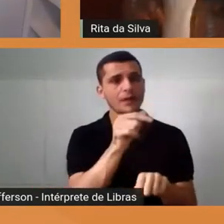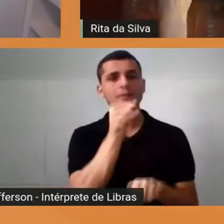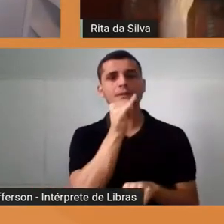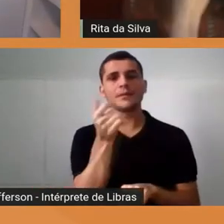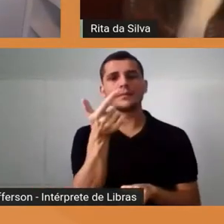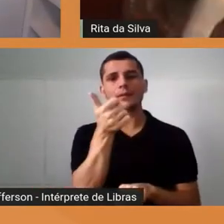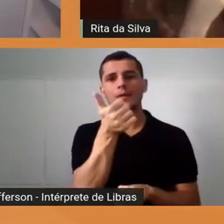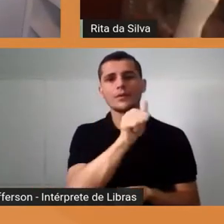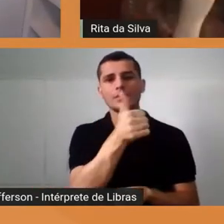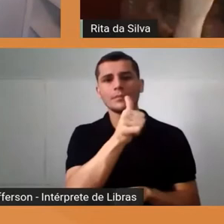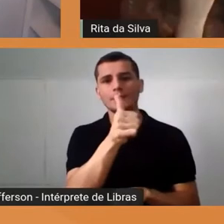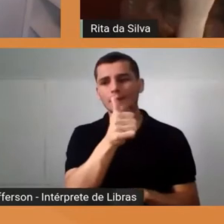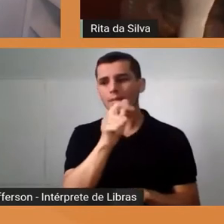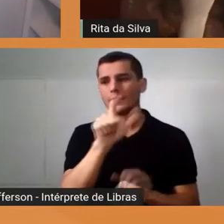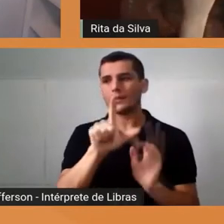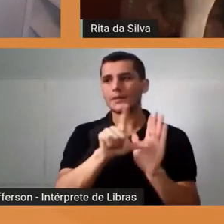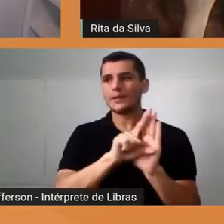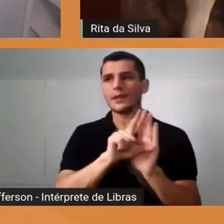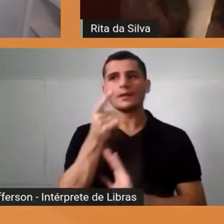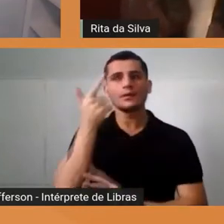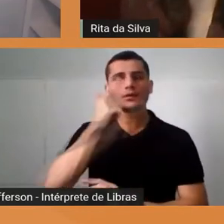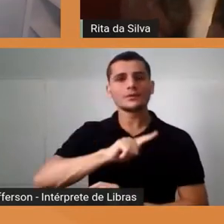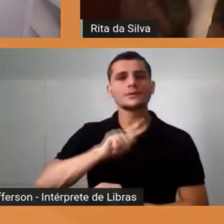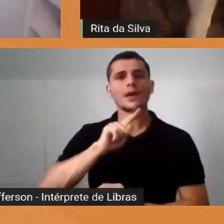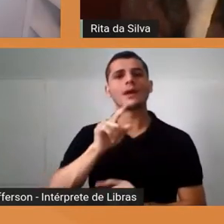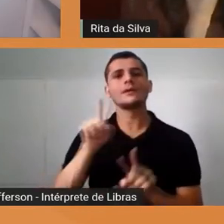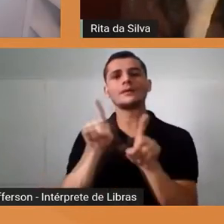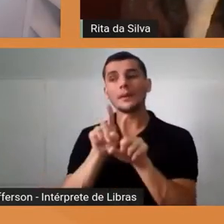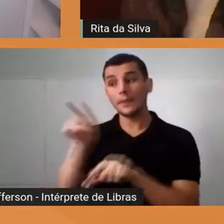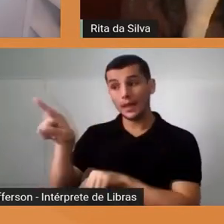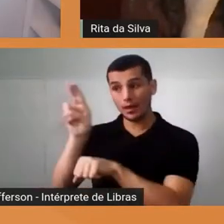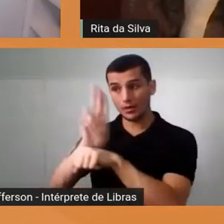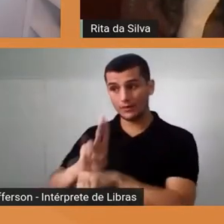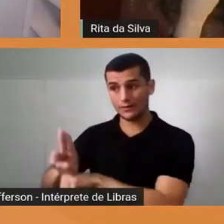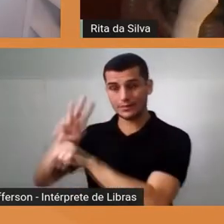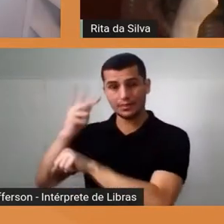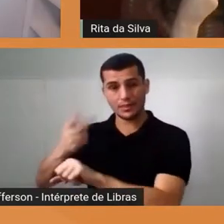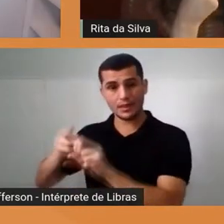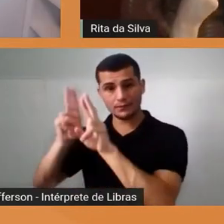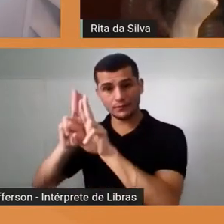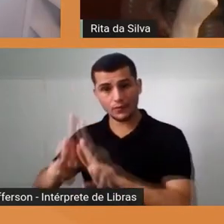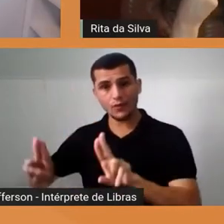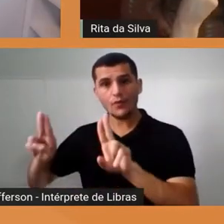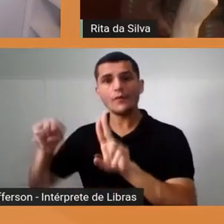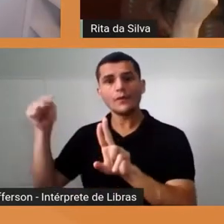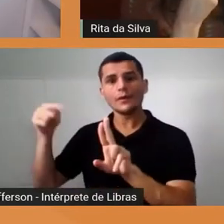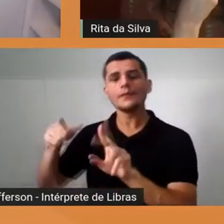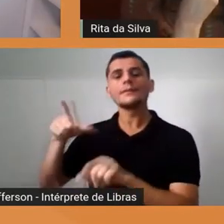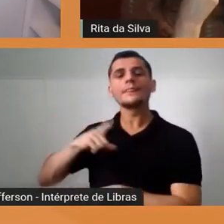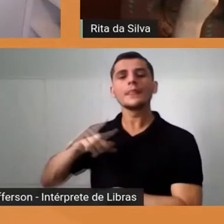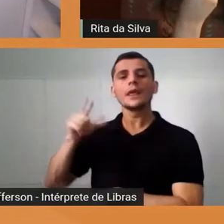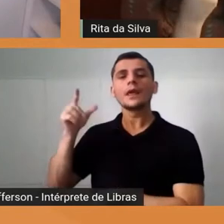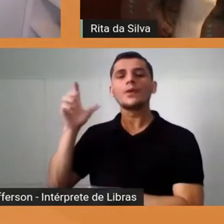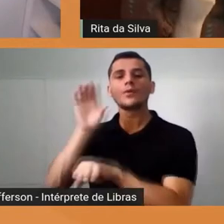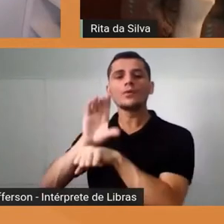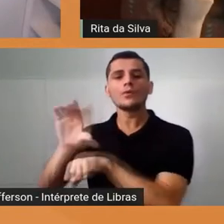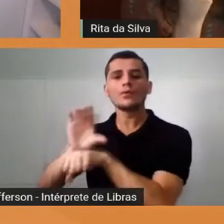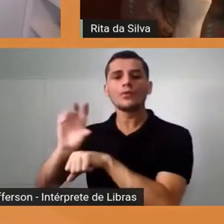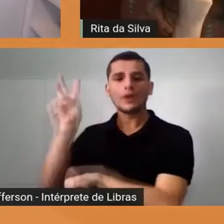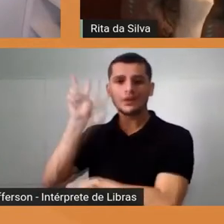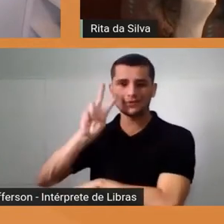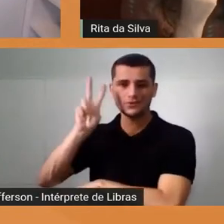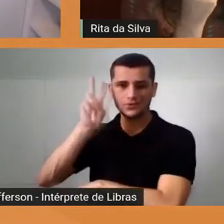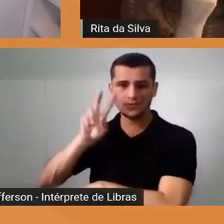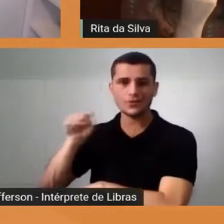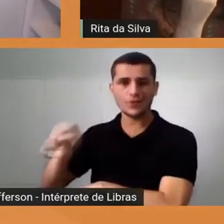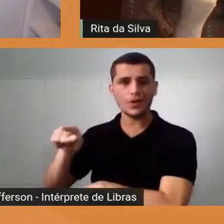aplicada. Na nossa Universidade Federal de Santa Catarina, nós temos o curso de História, e eu acho que quem faz é